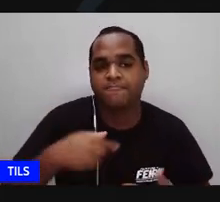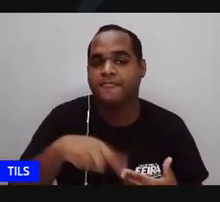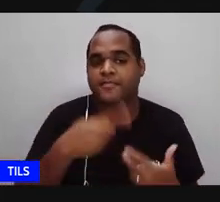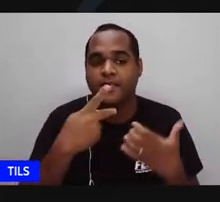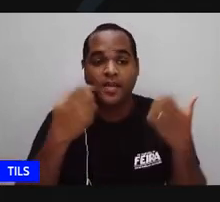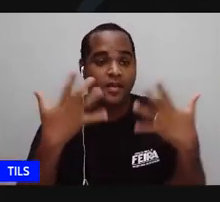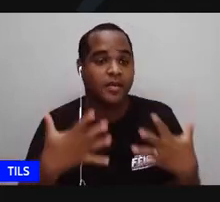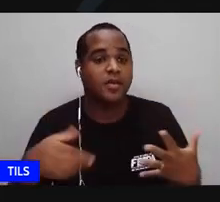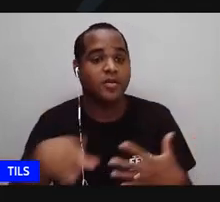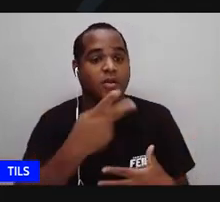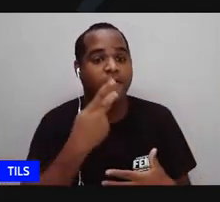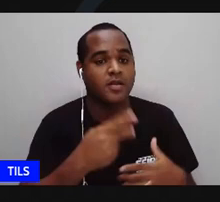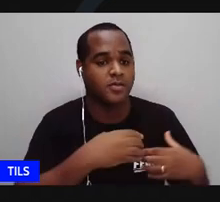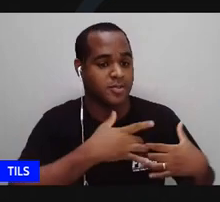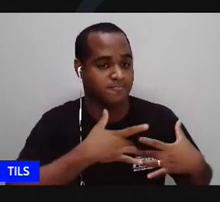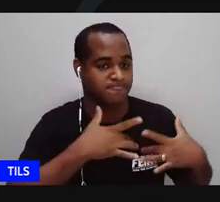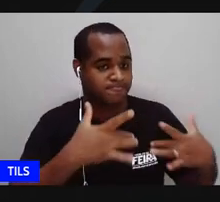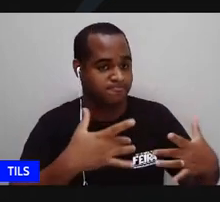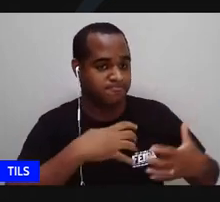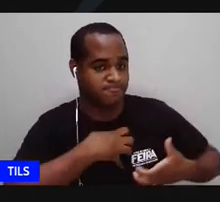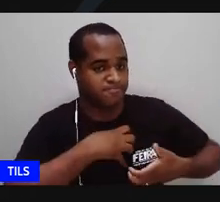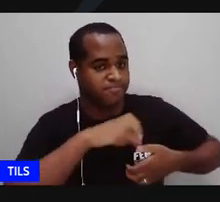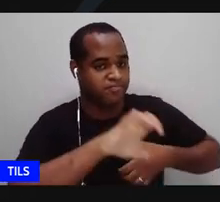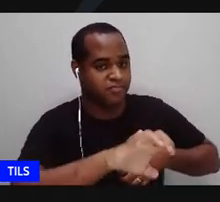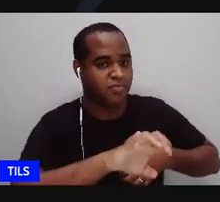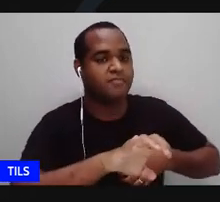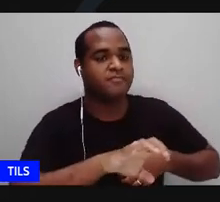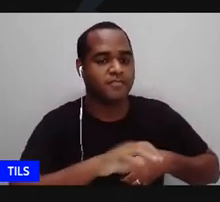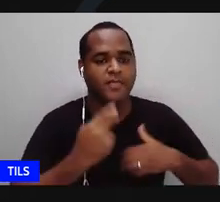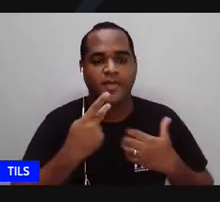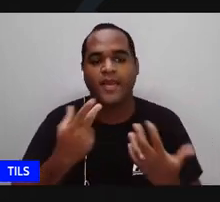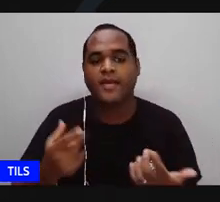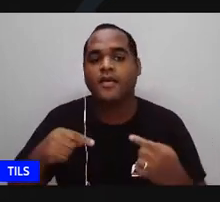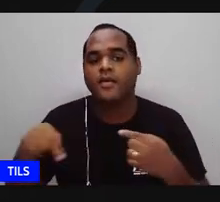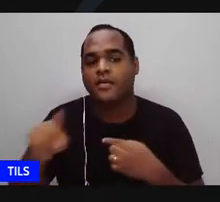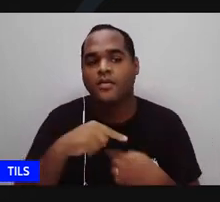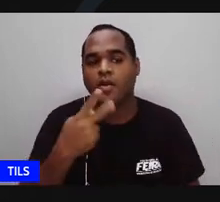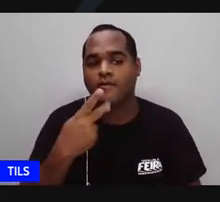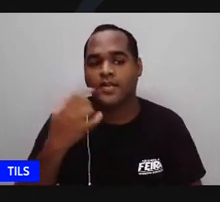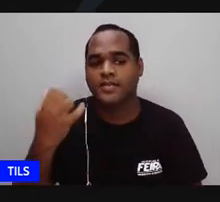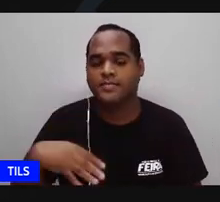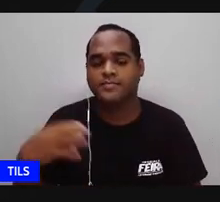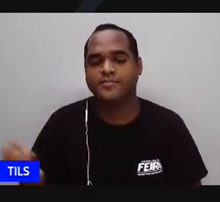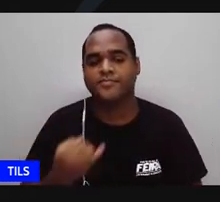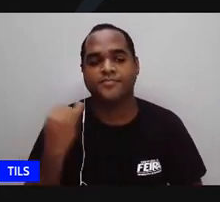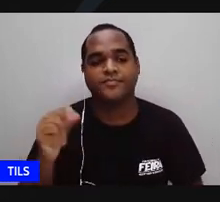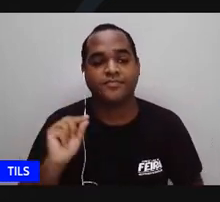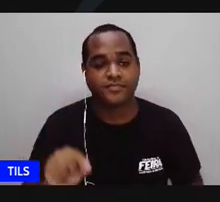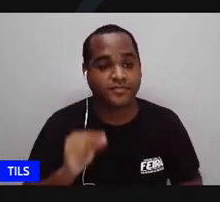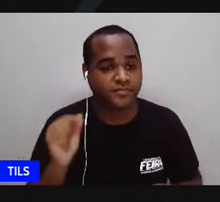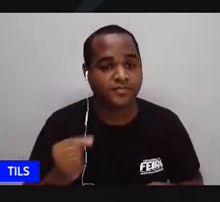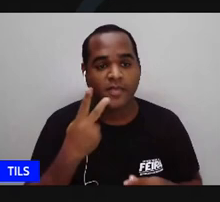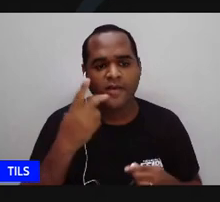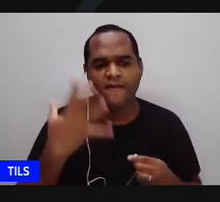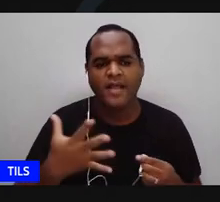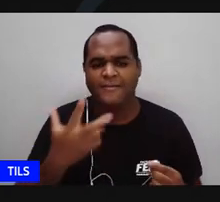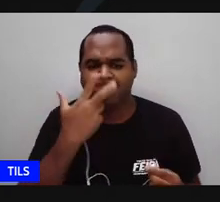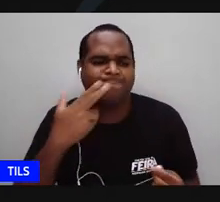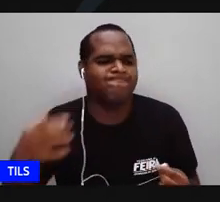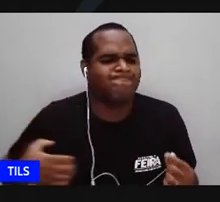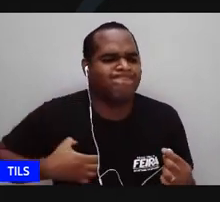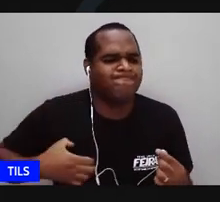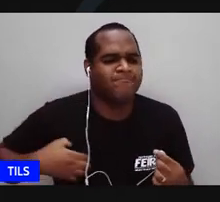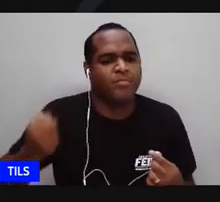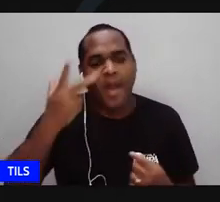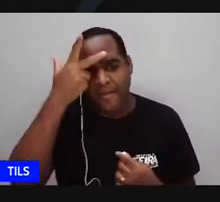a gente se põe a ajudar isso nos humanizam então quando ela vem dizer isso ela está dizendo que está desafontada com a